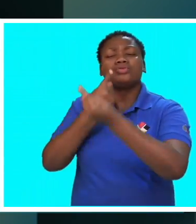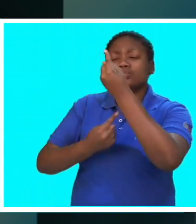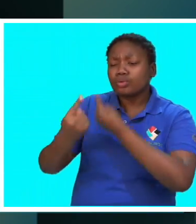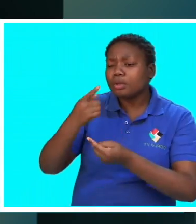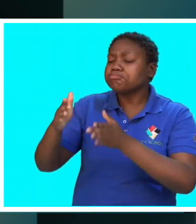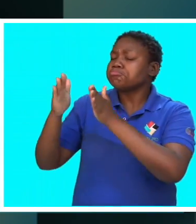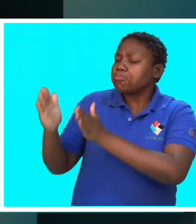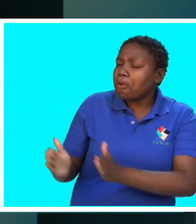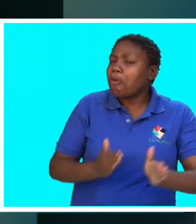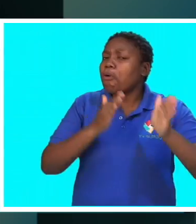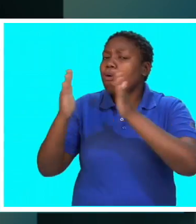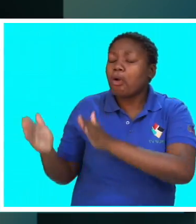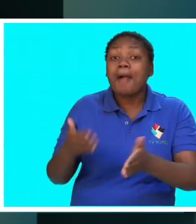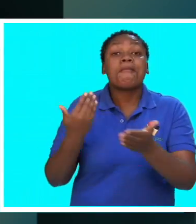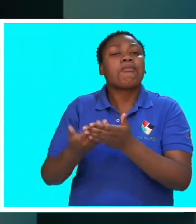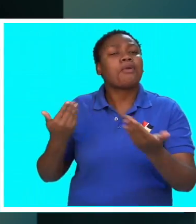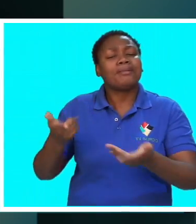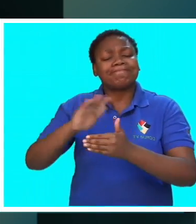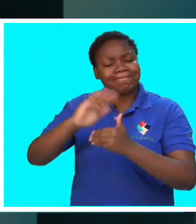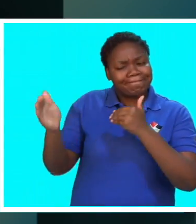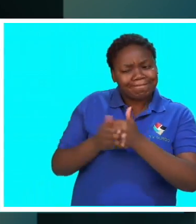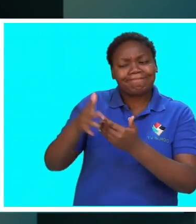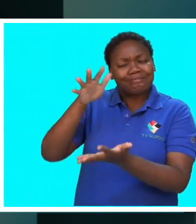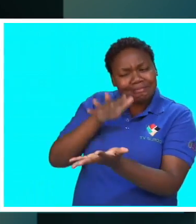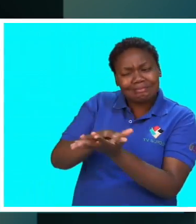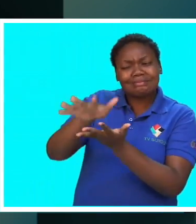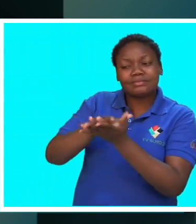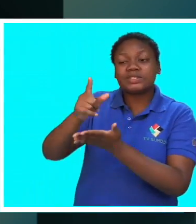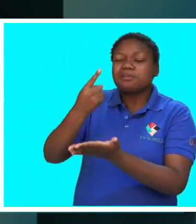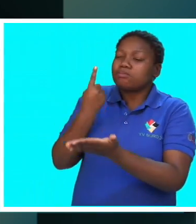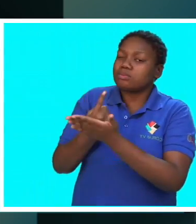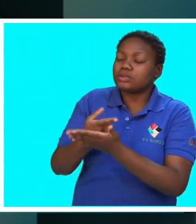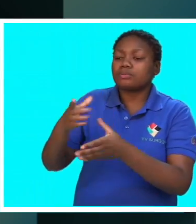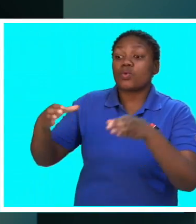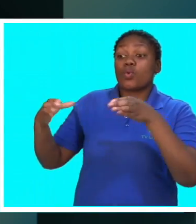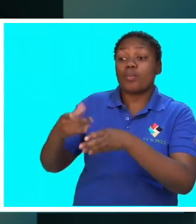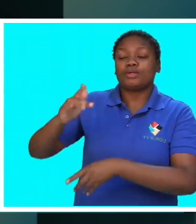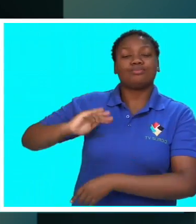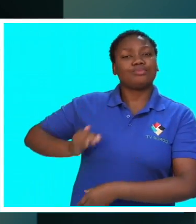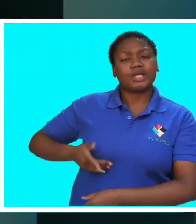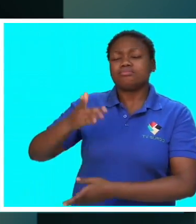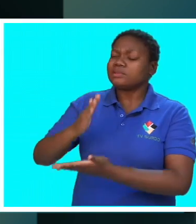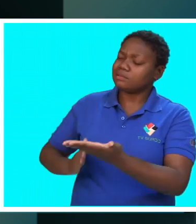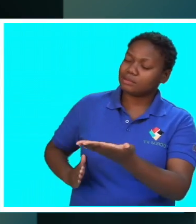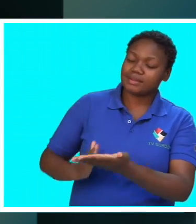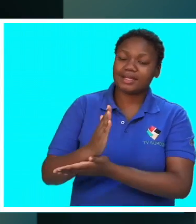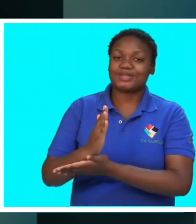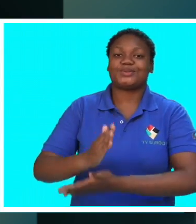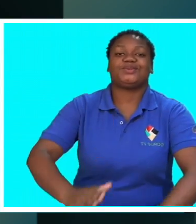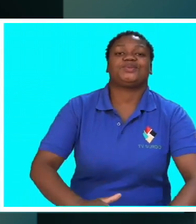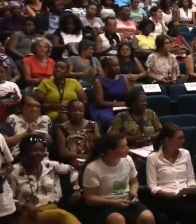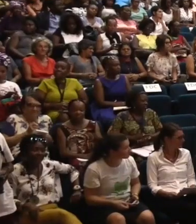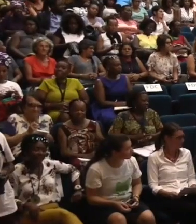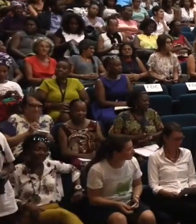realizou-se em Maputo um debate organizado com o objetivo de discutir os principais problemas que afetam esta classe social.